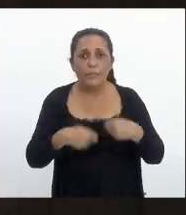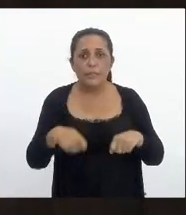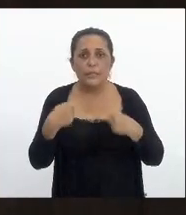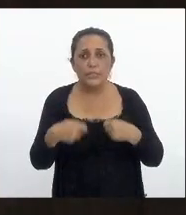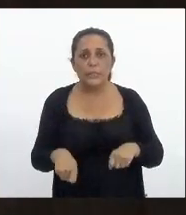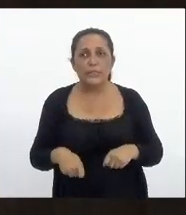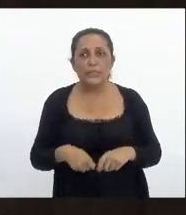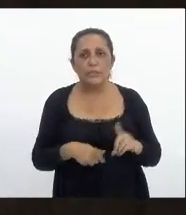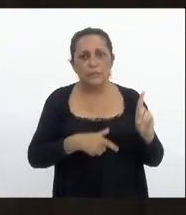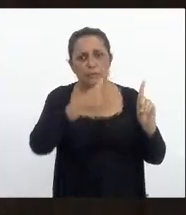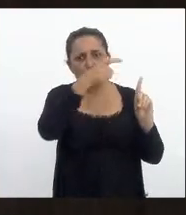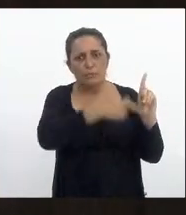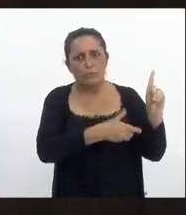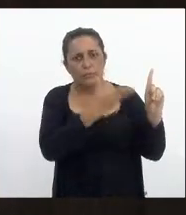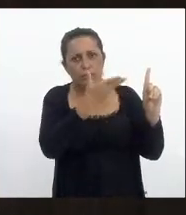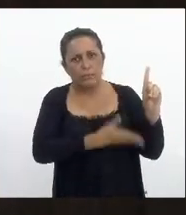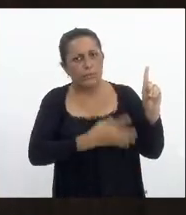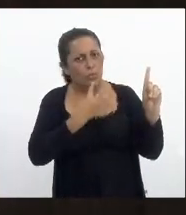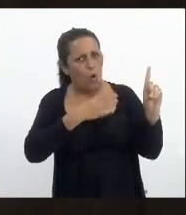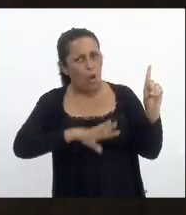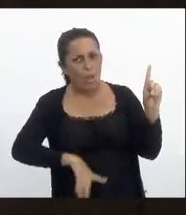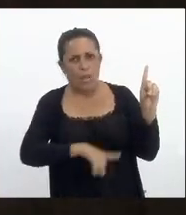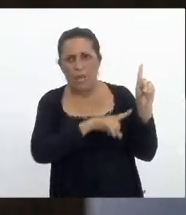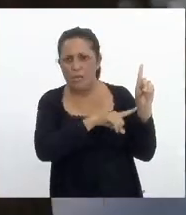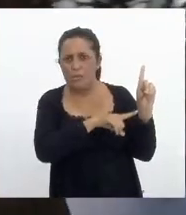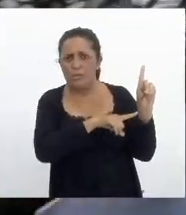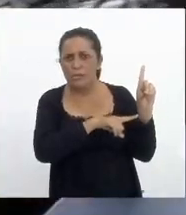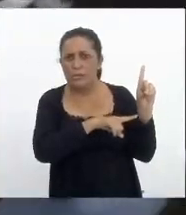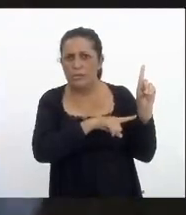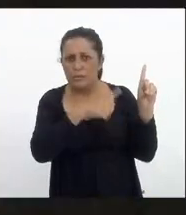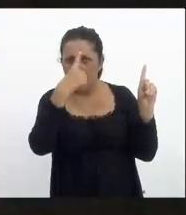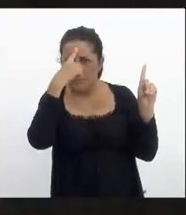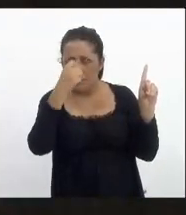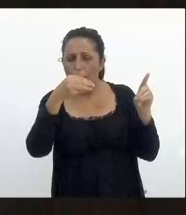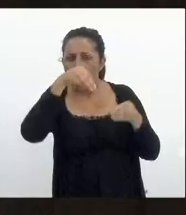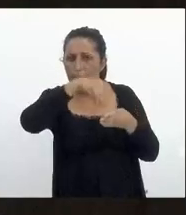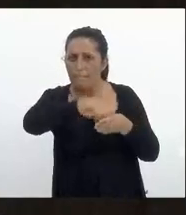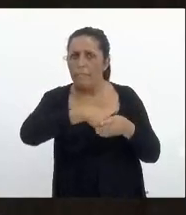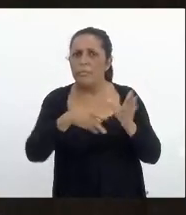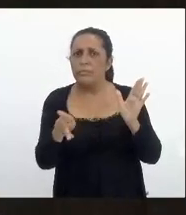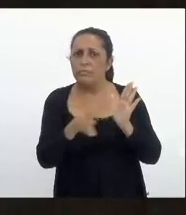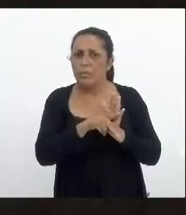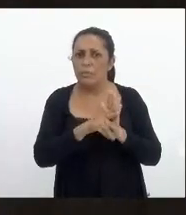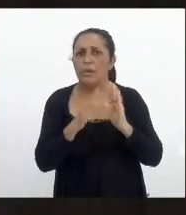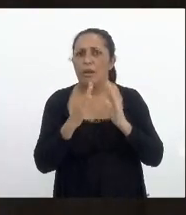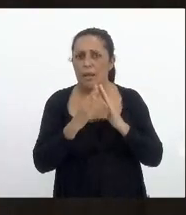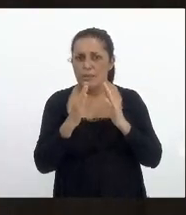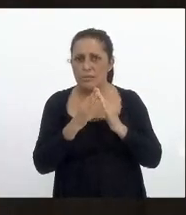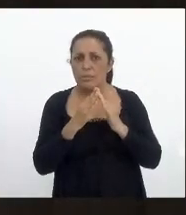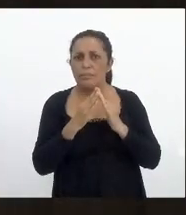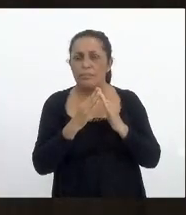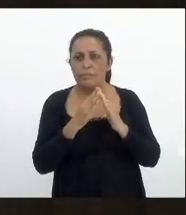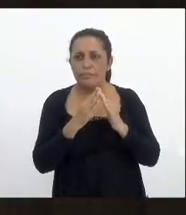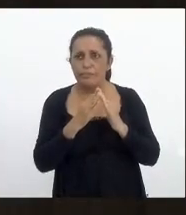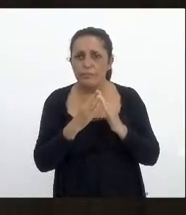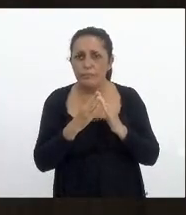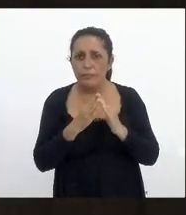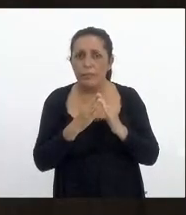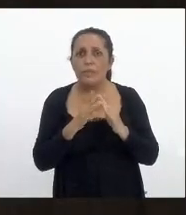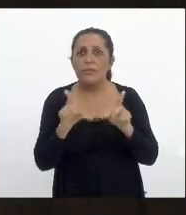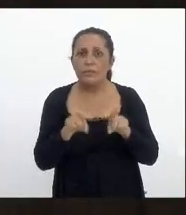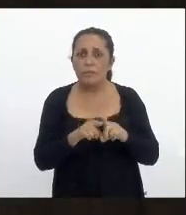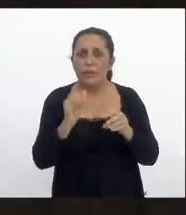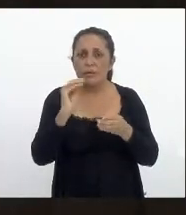figura completamente desconhecida para serem vítimas de violência muitas vezes são dentro da sua própria casa e no seio